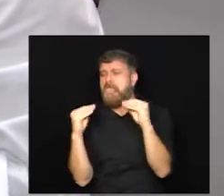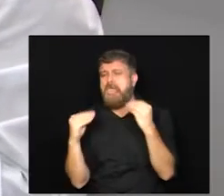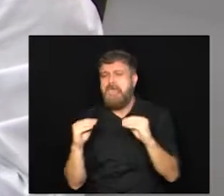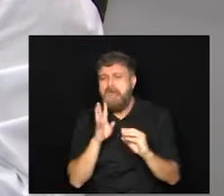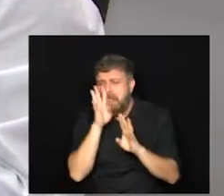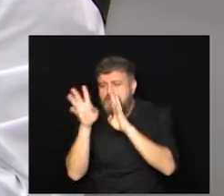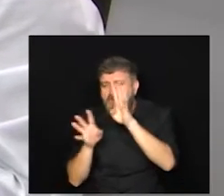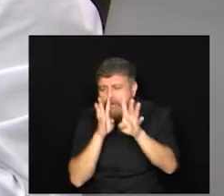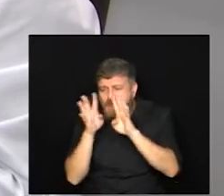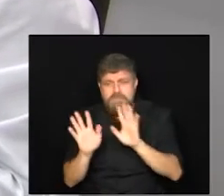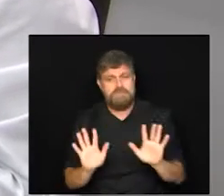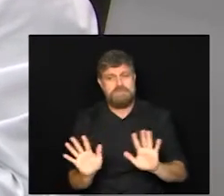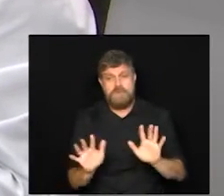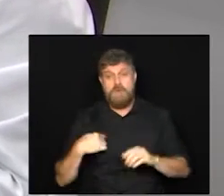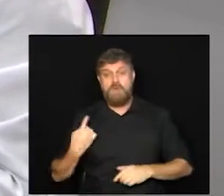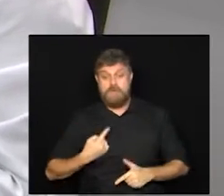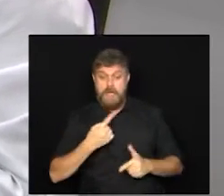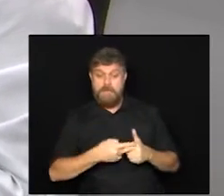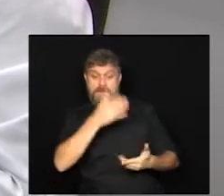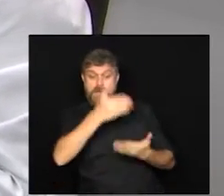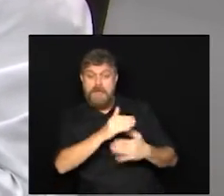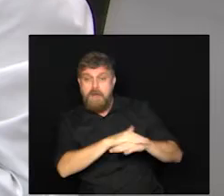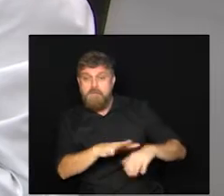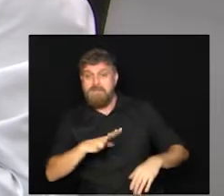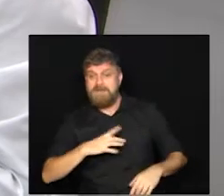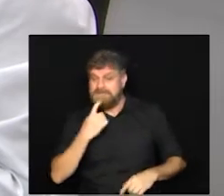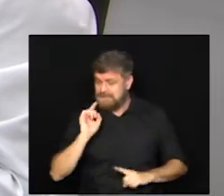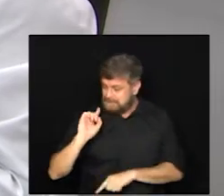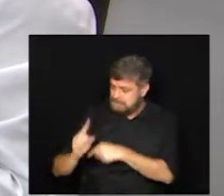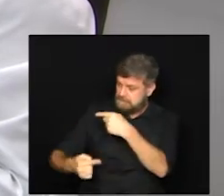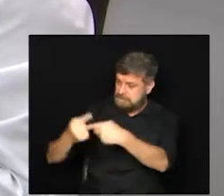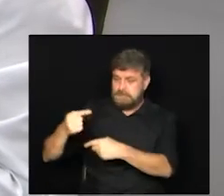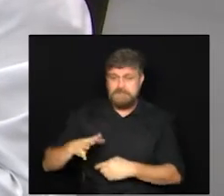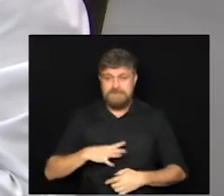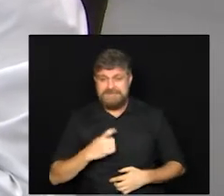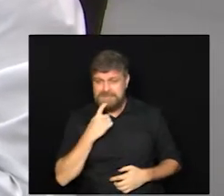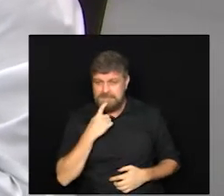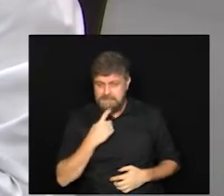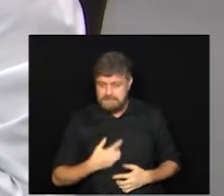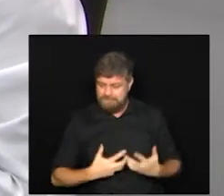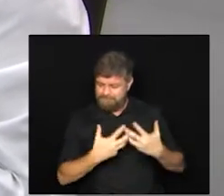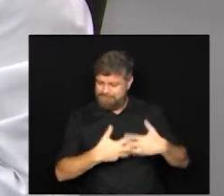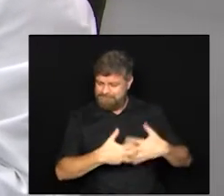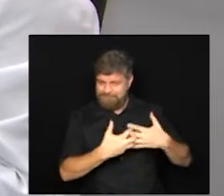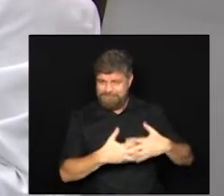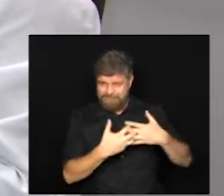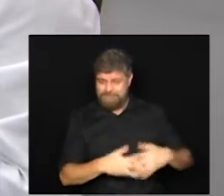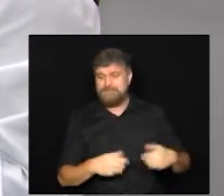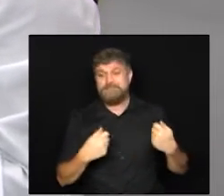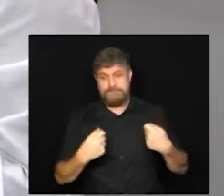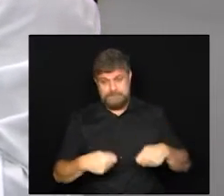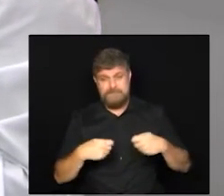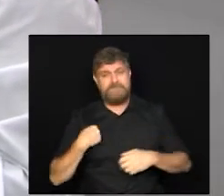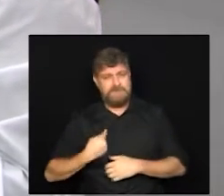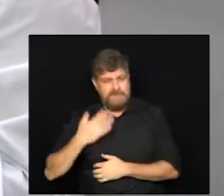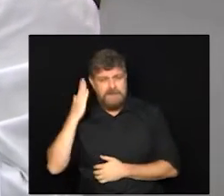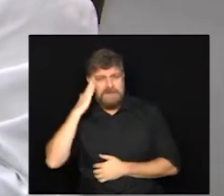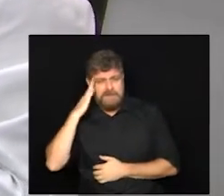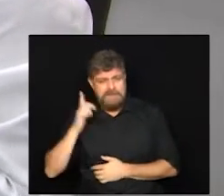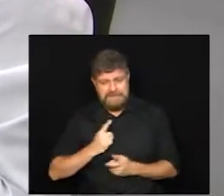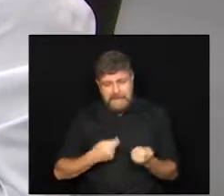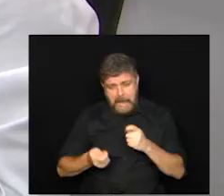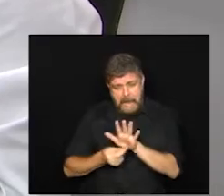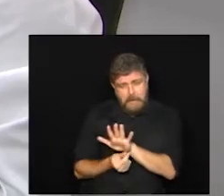não é mesmo? Nós temos que dar soluções para a cidade. A cidade precisa voltar a funcionar. Nós sabemos da parte